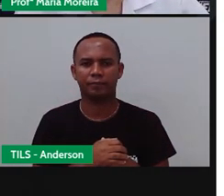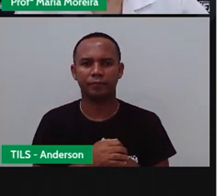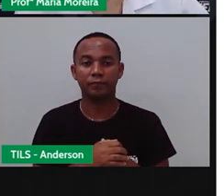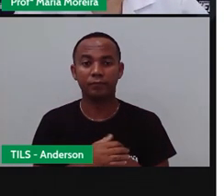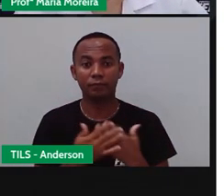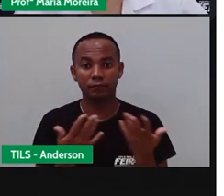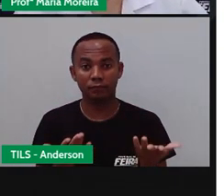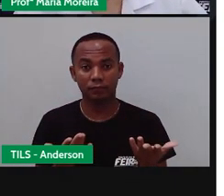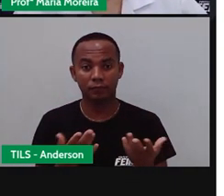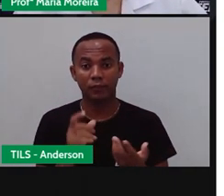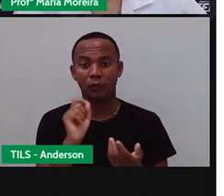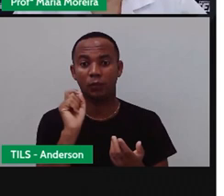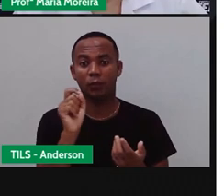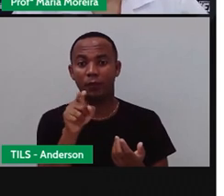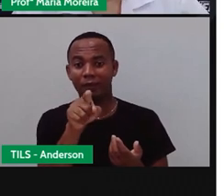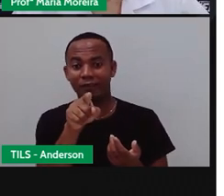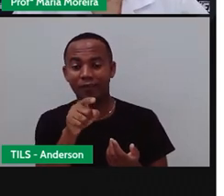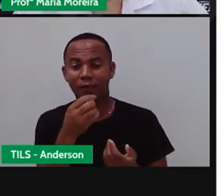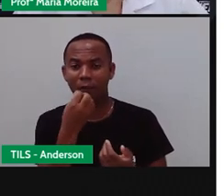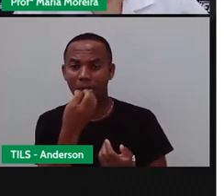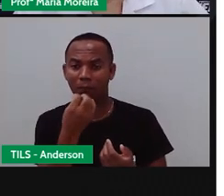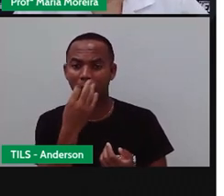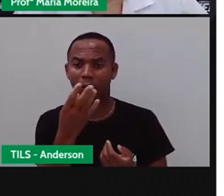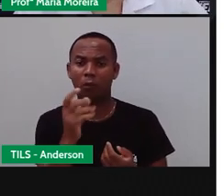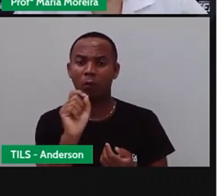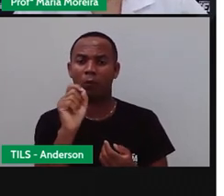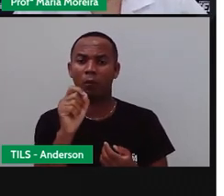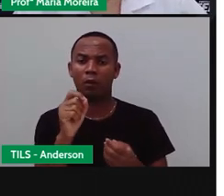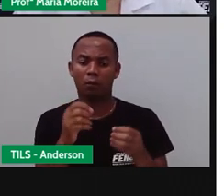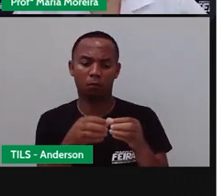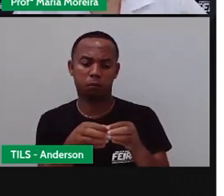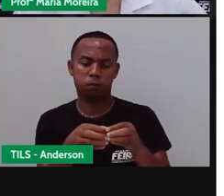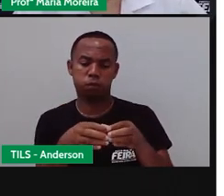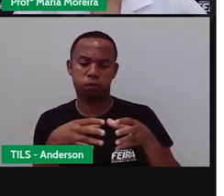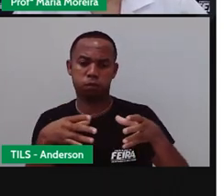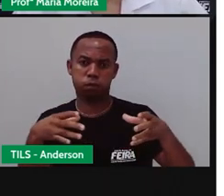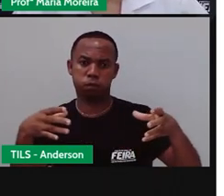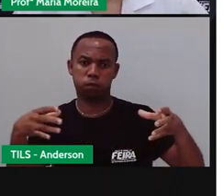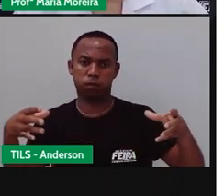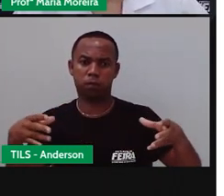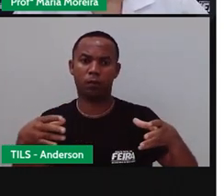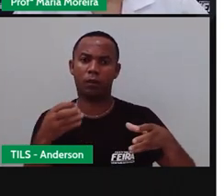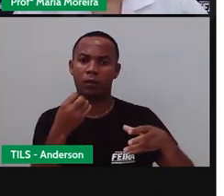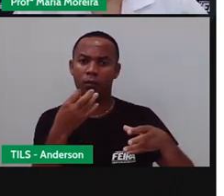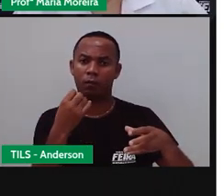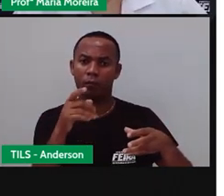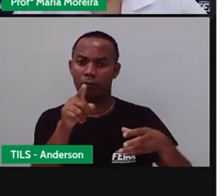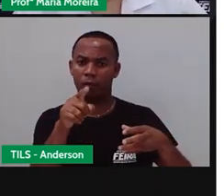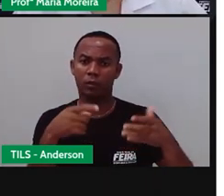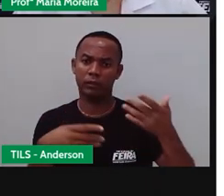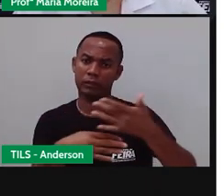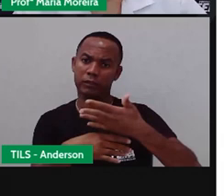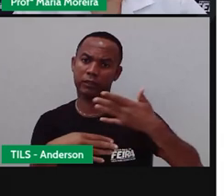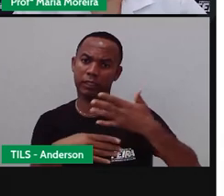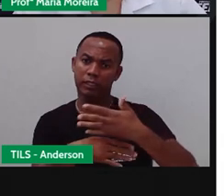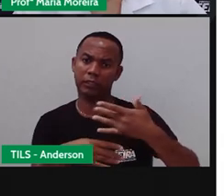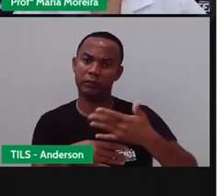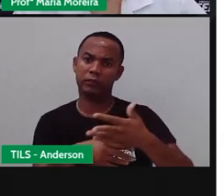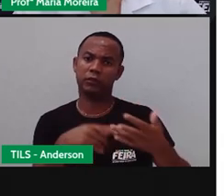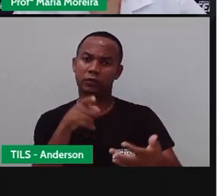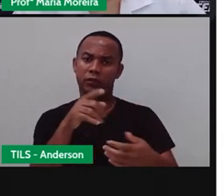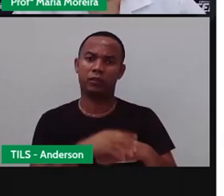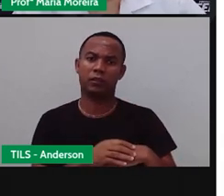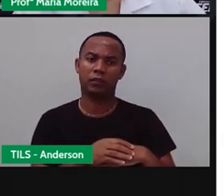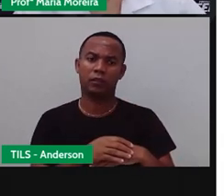Bom, isso colaborou para o crescimento de outros pontos, né? Das cidades. Como o